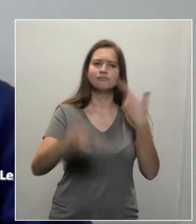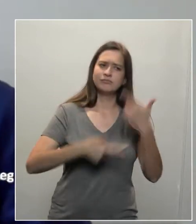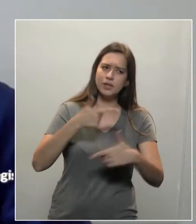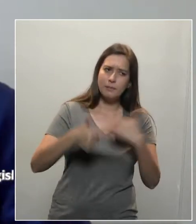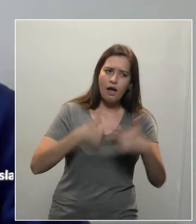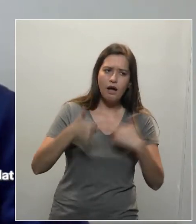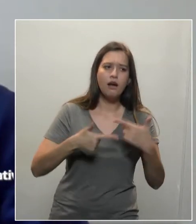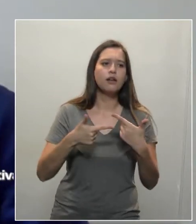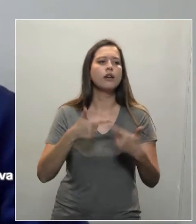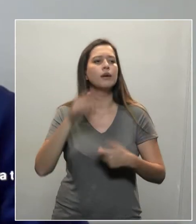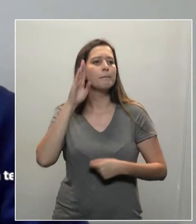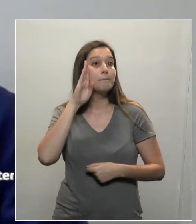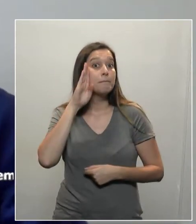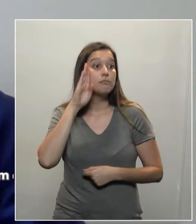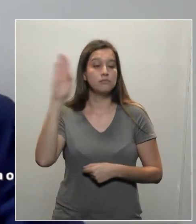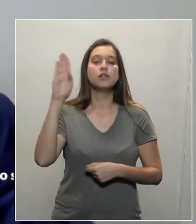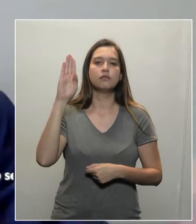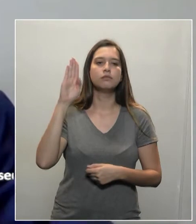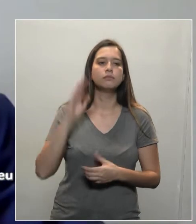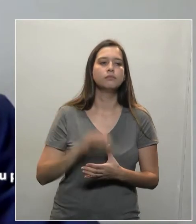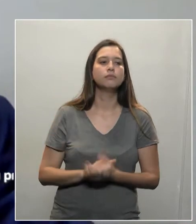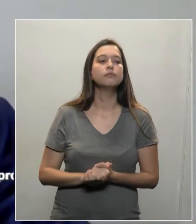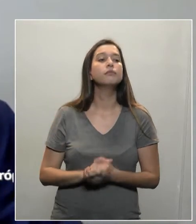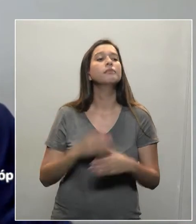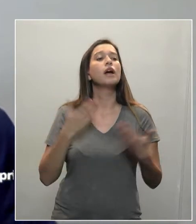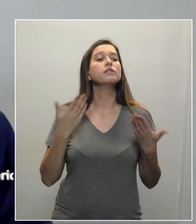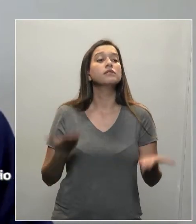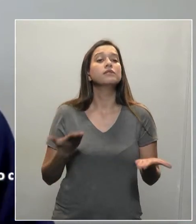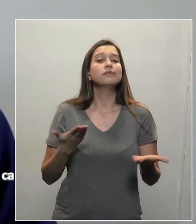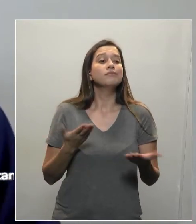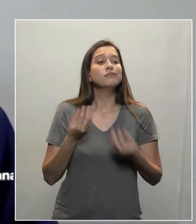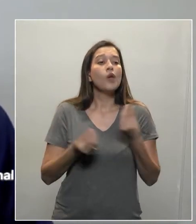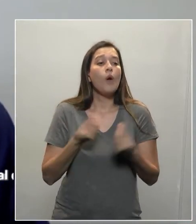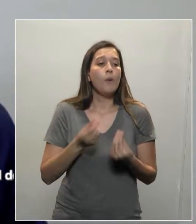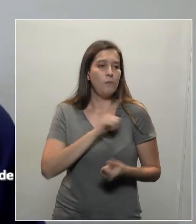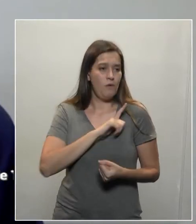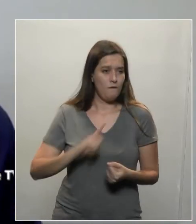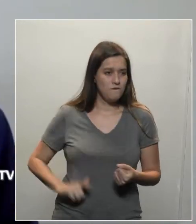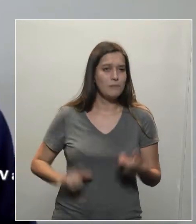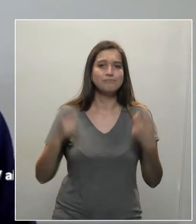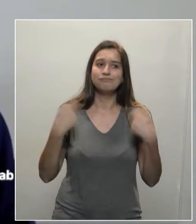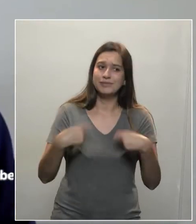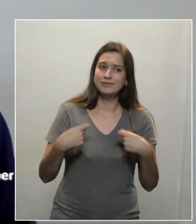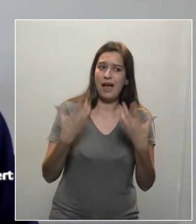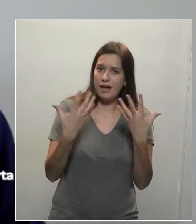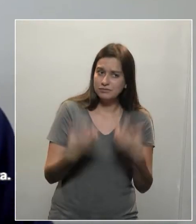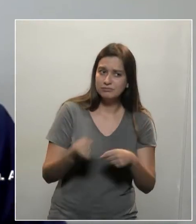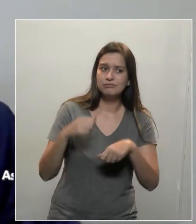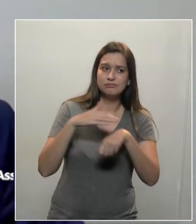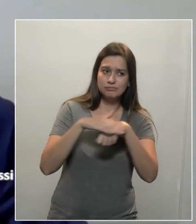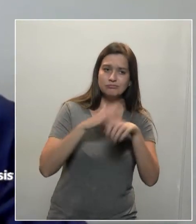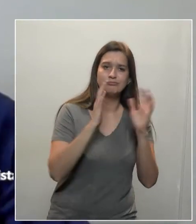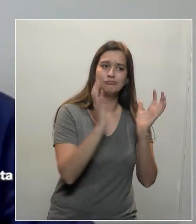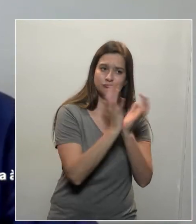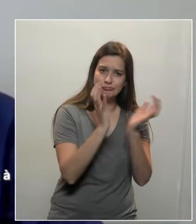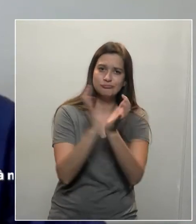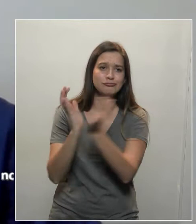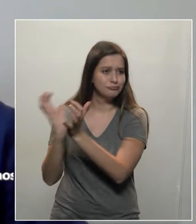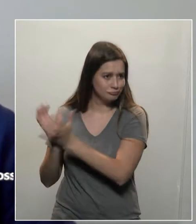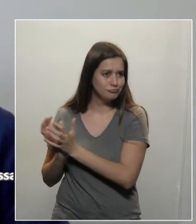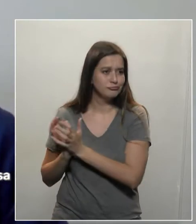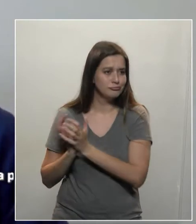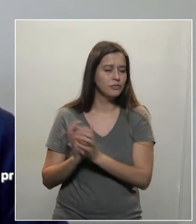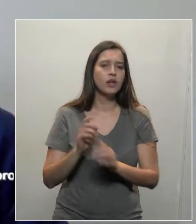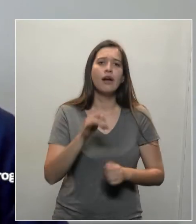O governo precisa receber o fórum, precisa dialogar com os servidores e atender, por exemplo, o